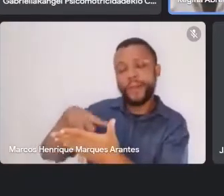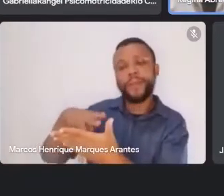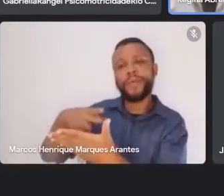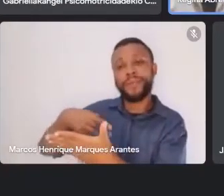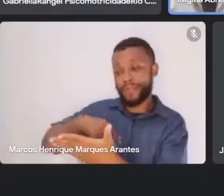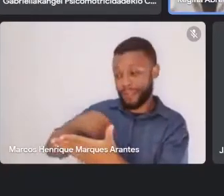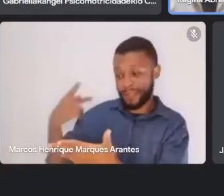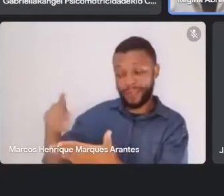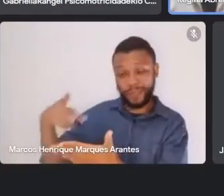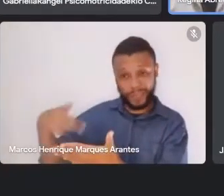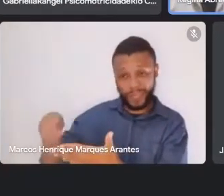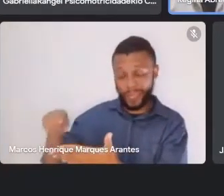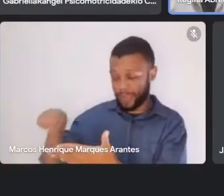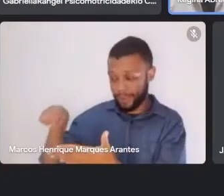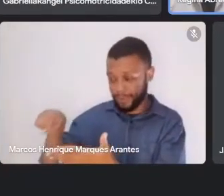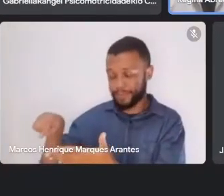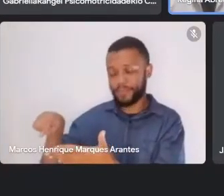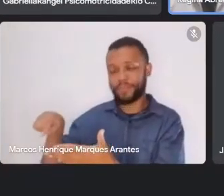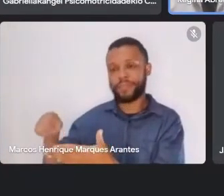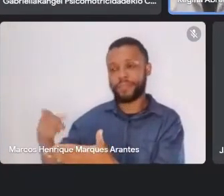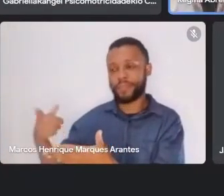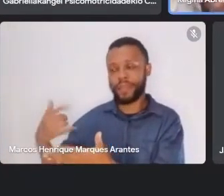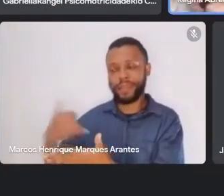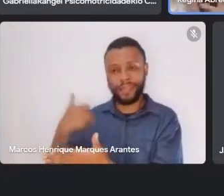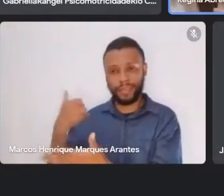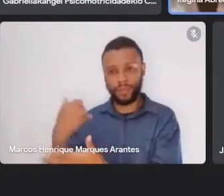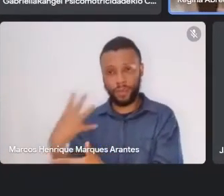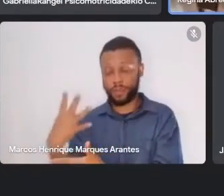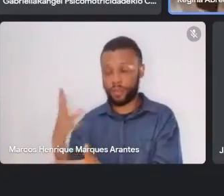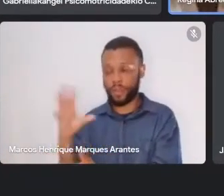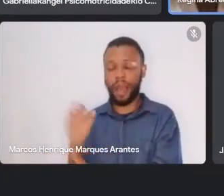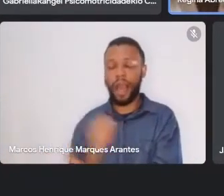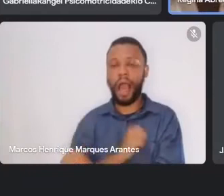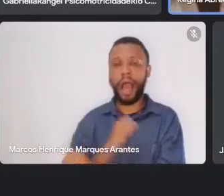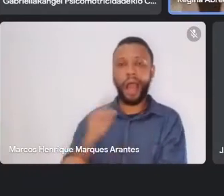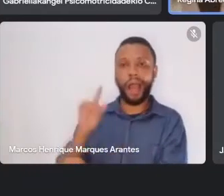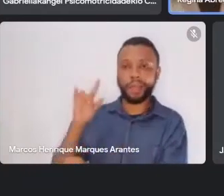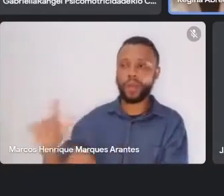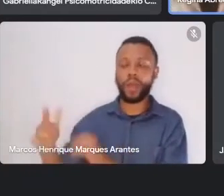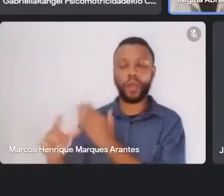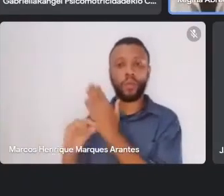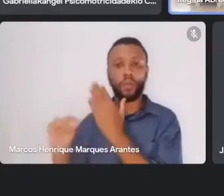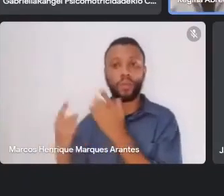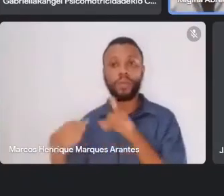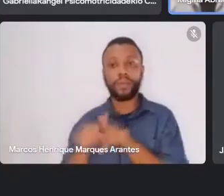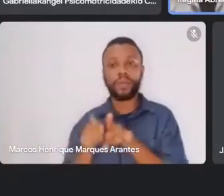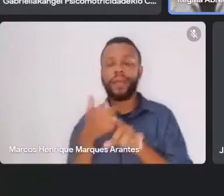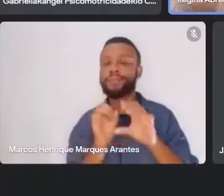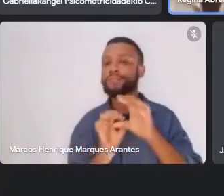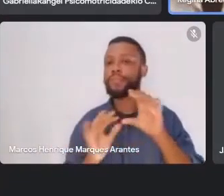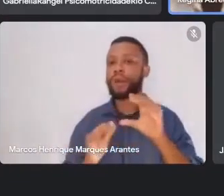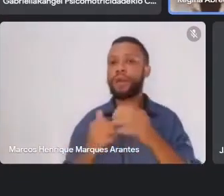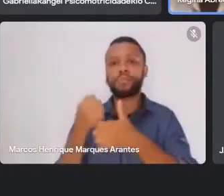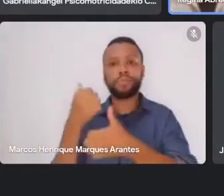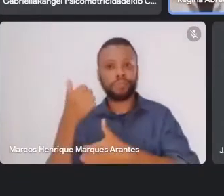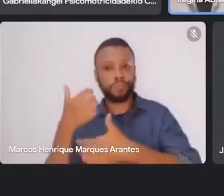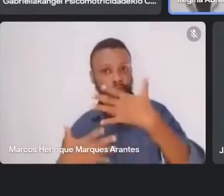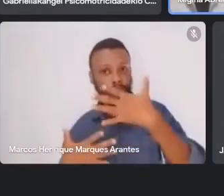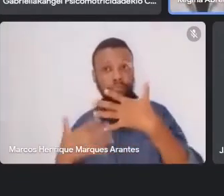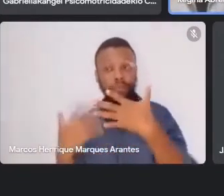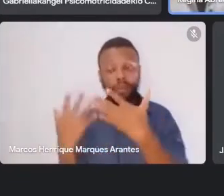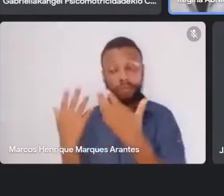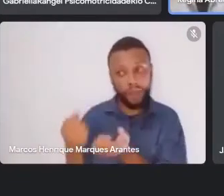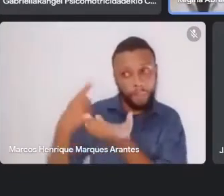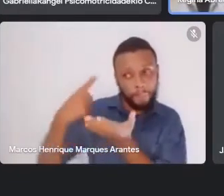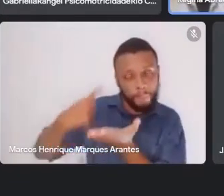o Guimarães Rosa, e eu queria só fazer um comentário que eu vi aqui no chat quando a gente falava vamos ao Acre, tá, a Maria de Luz